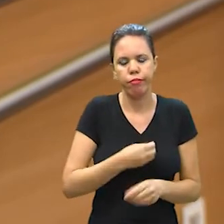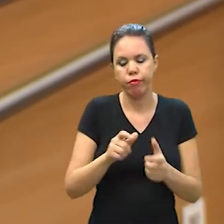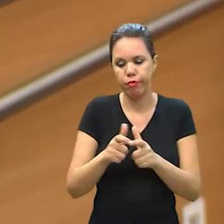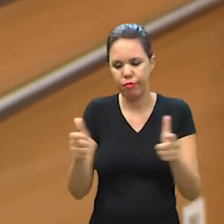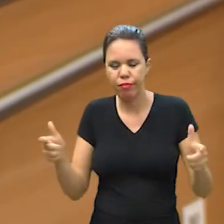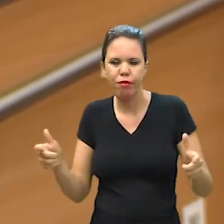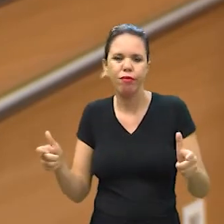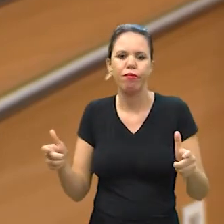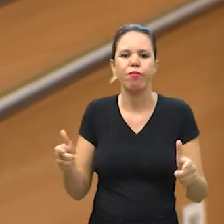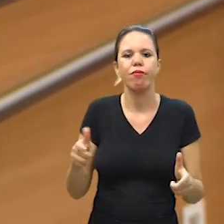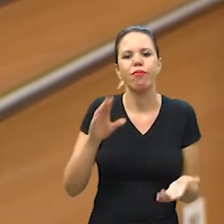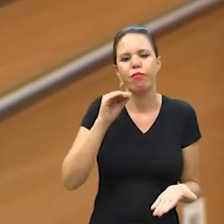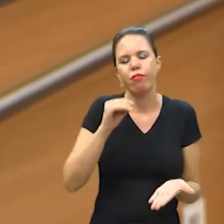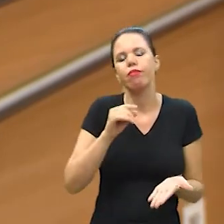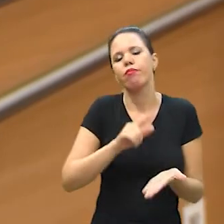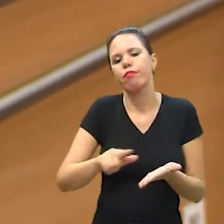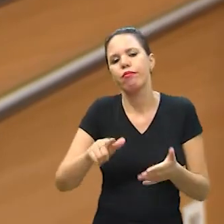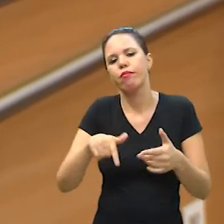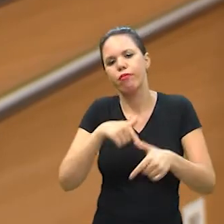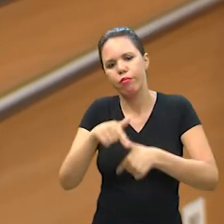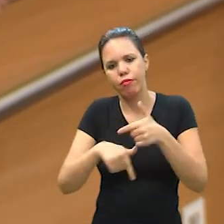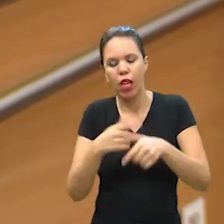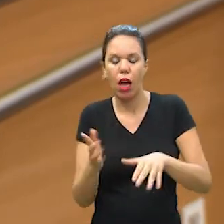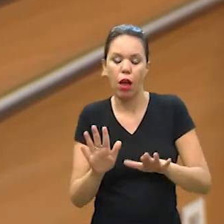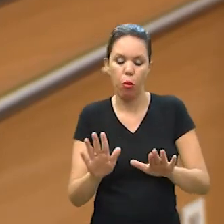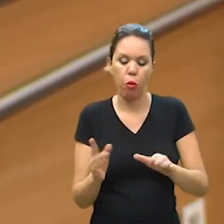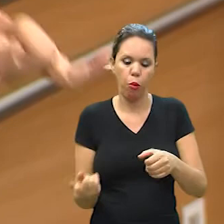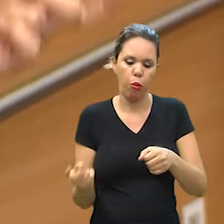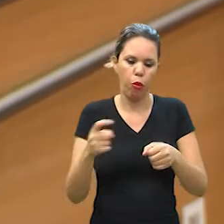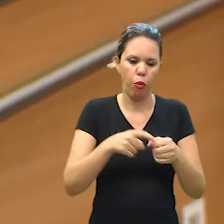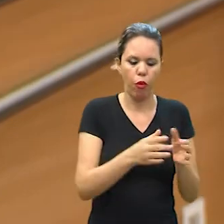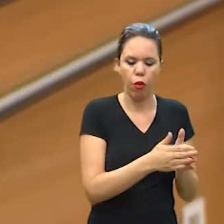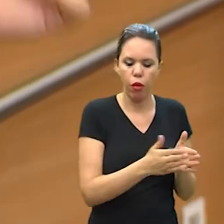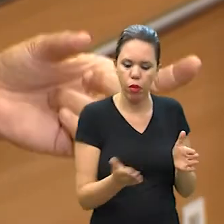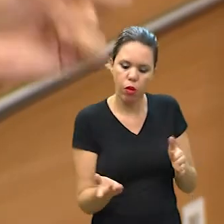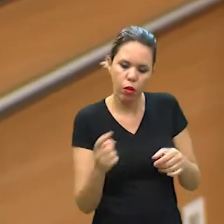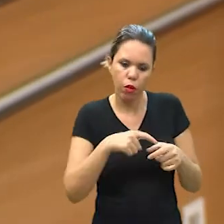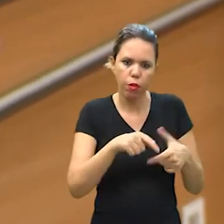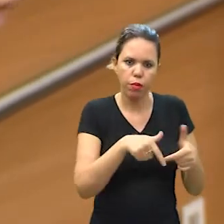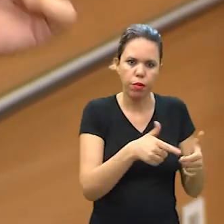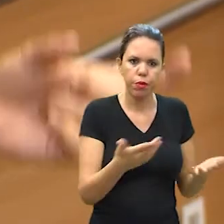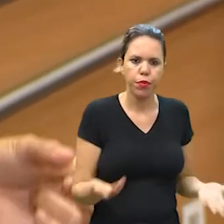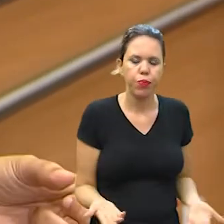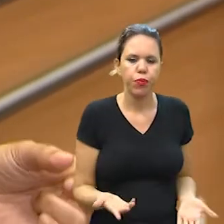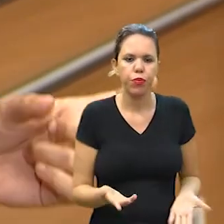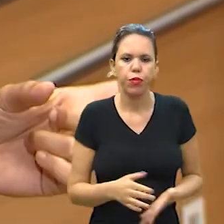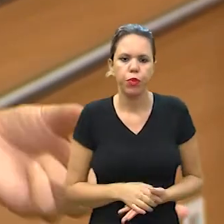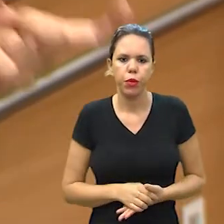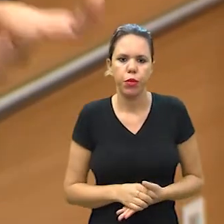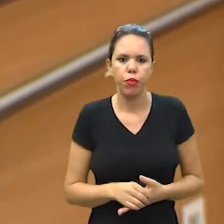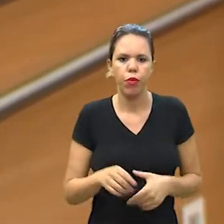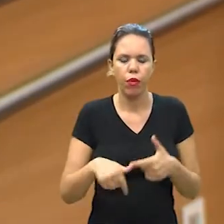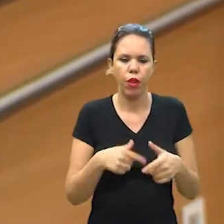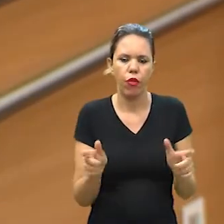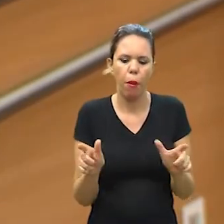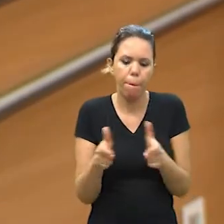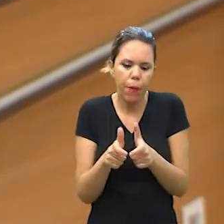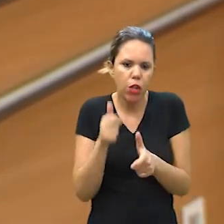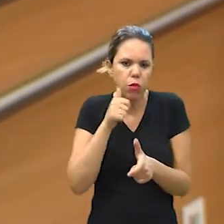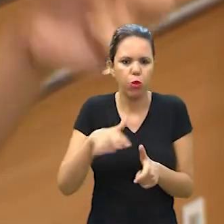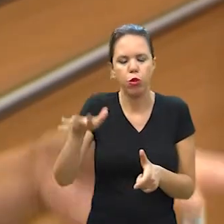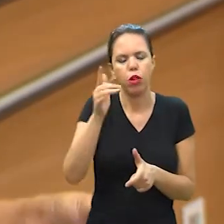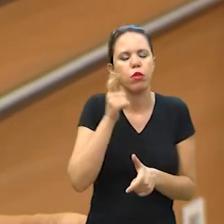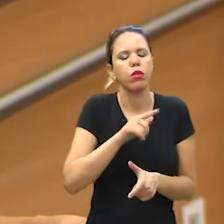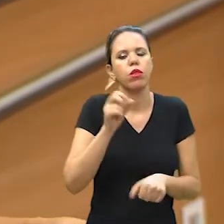as mulheres são a maioria das empregadas, no período de retomada, naquele breve período de retomada, o retomada do emprego